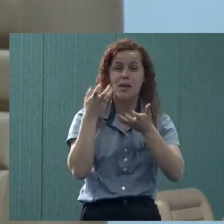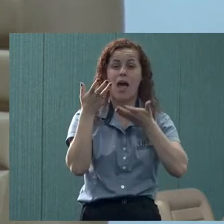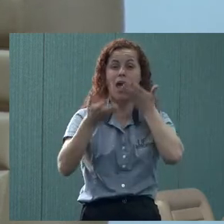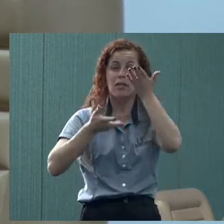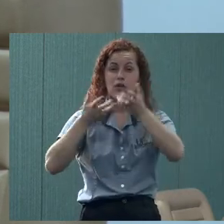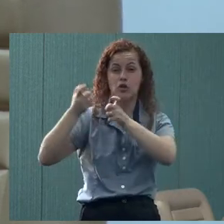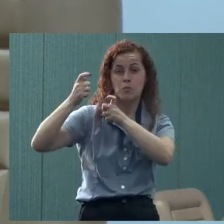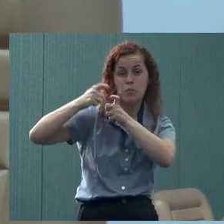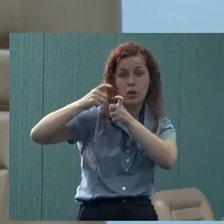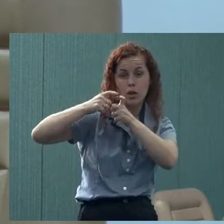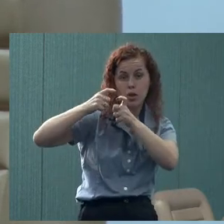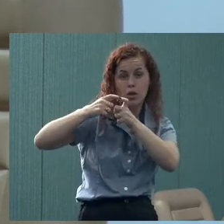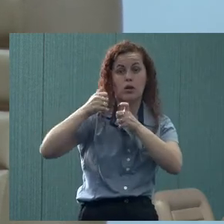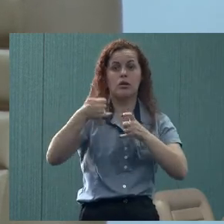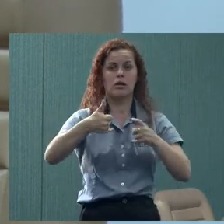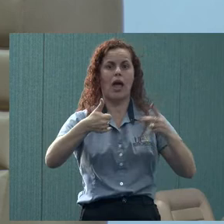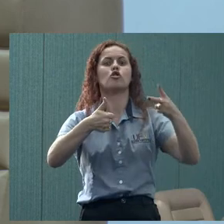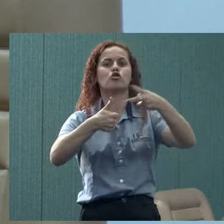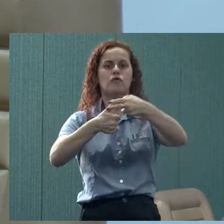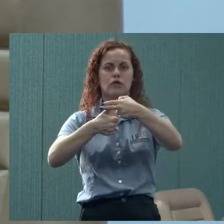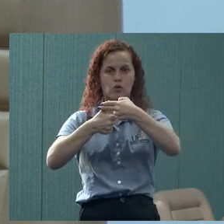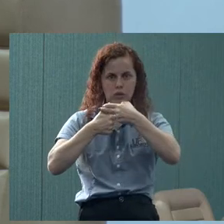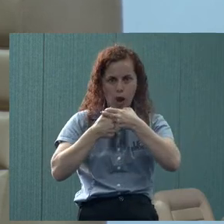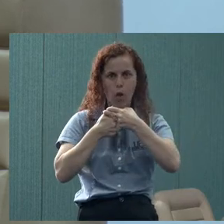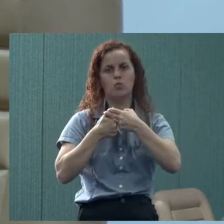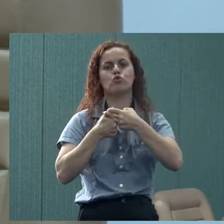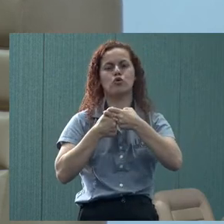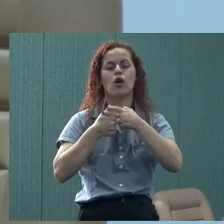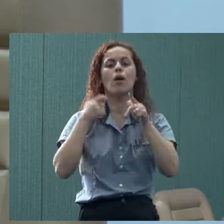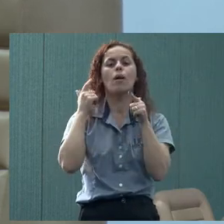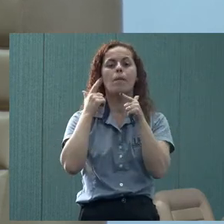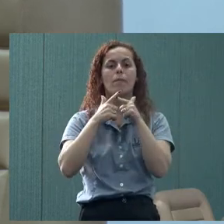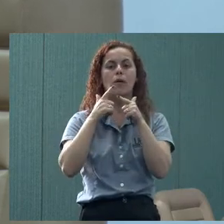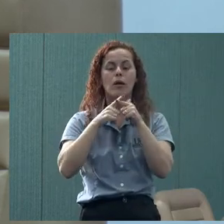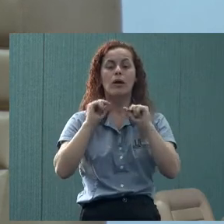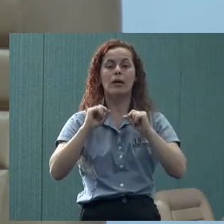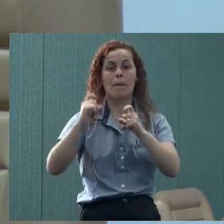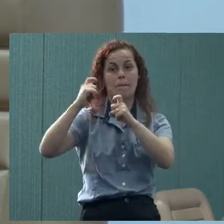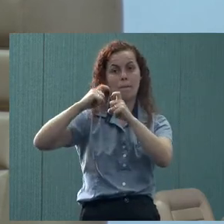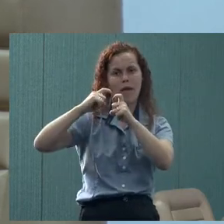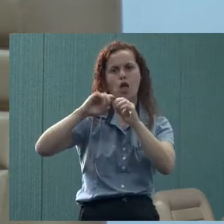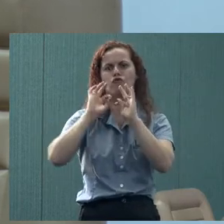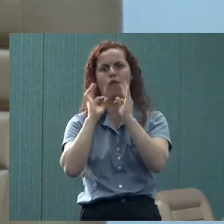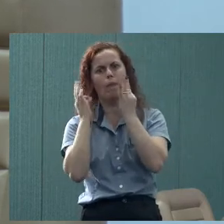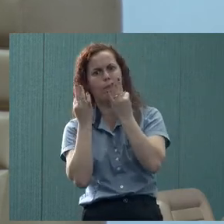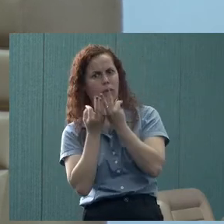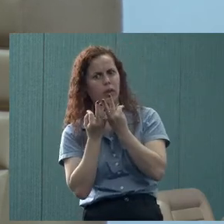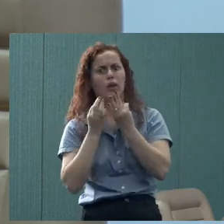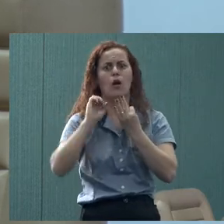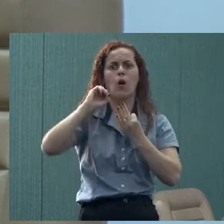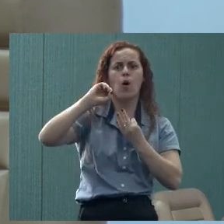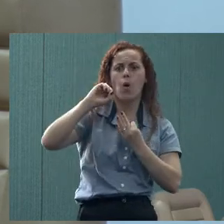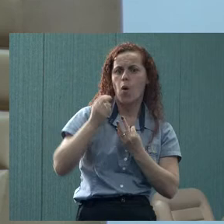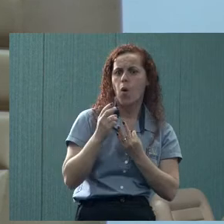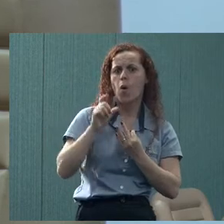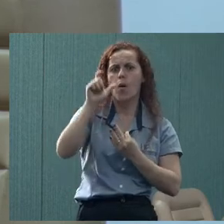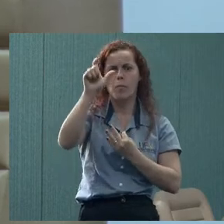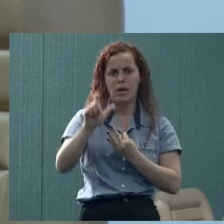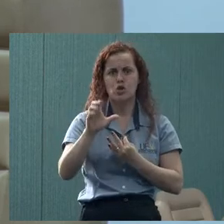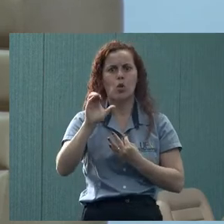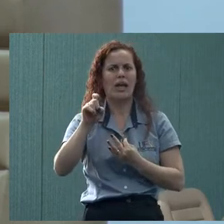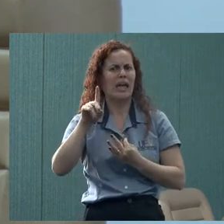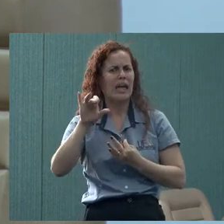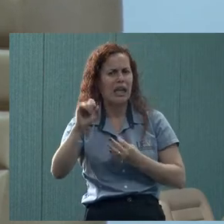médico na divisão de saúde, que vai ser via médico da família ou clínico, que vai também